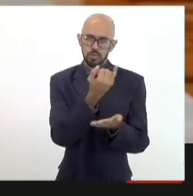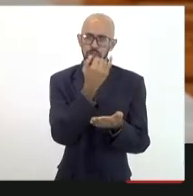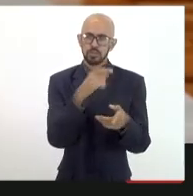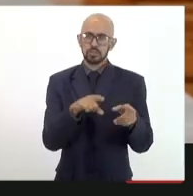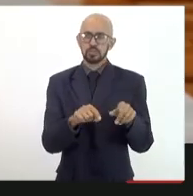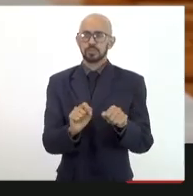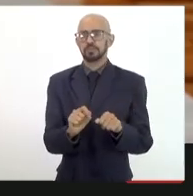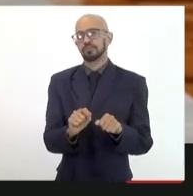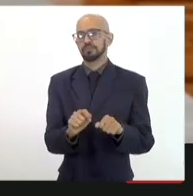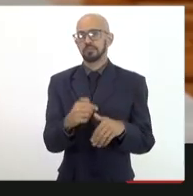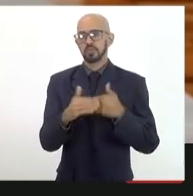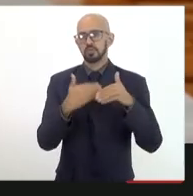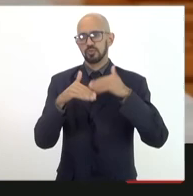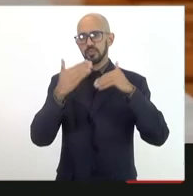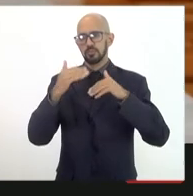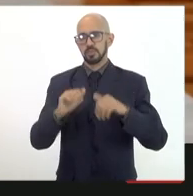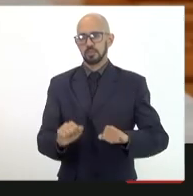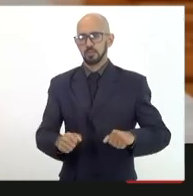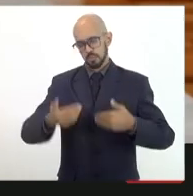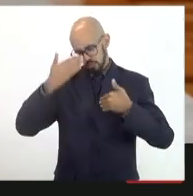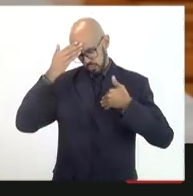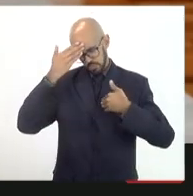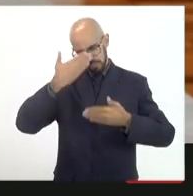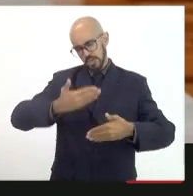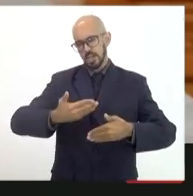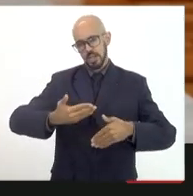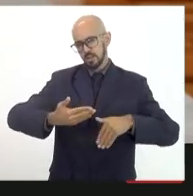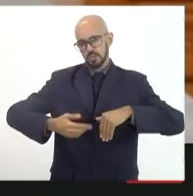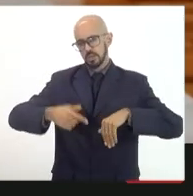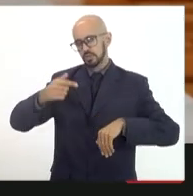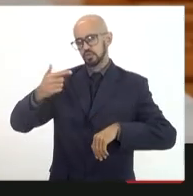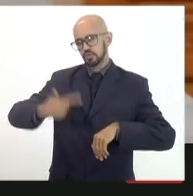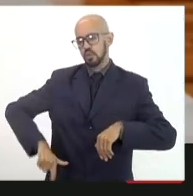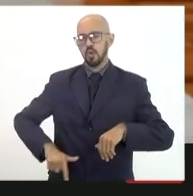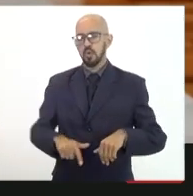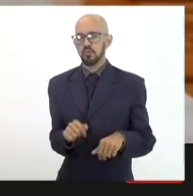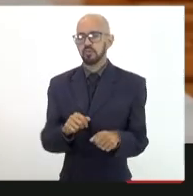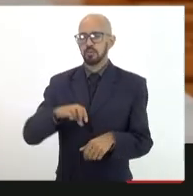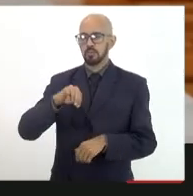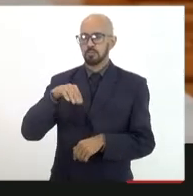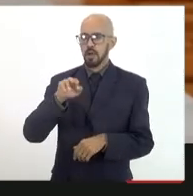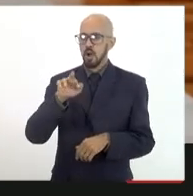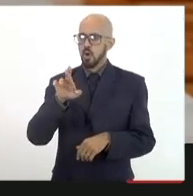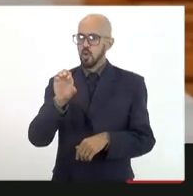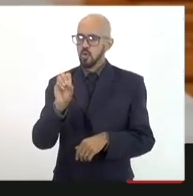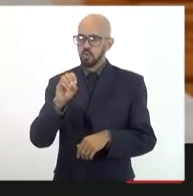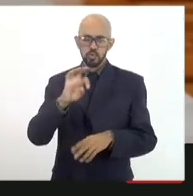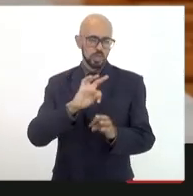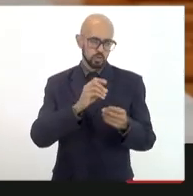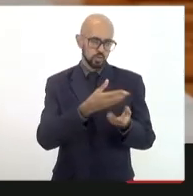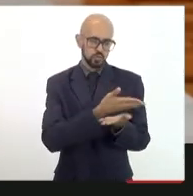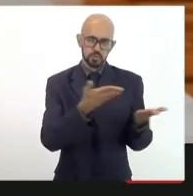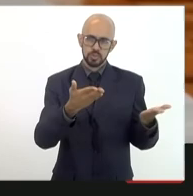questão para o desenvolvimento então muito muito obrigado agradecer mais uma vez aqui o nosso mal e a todos tá bom